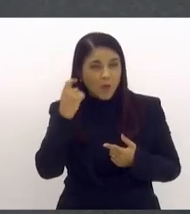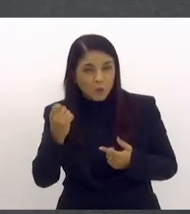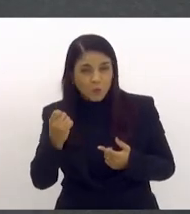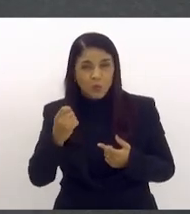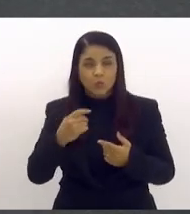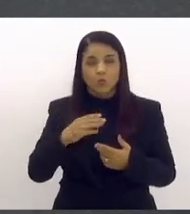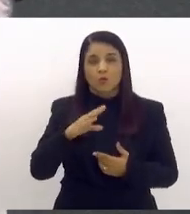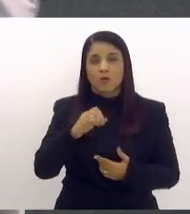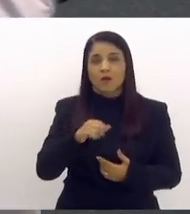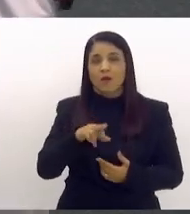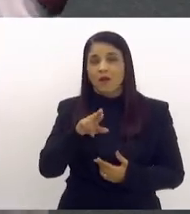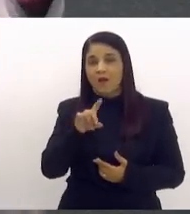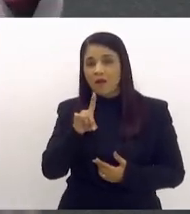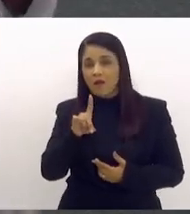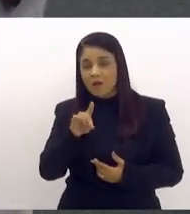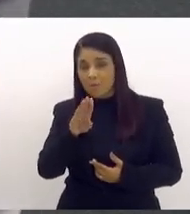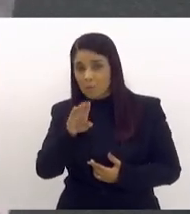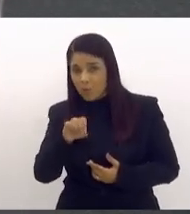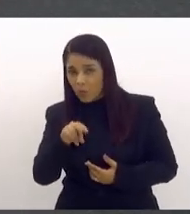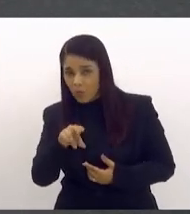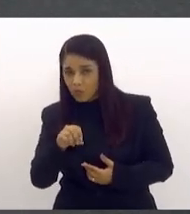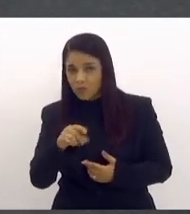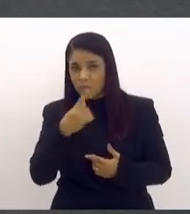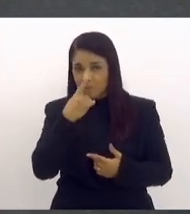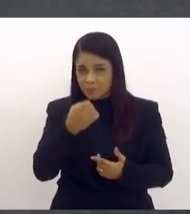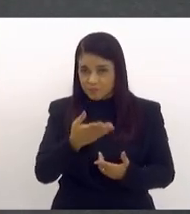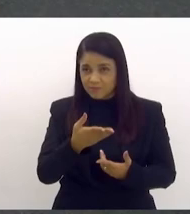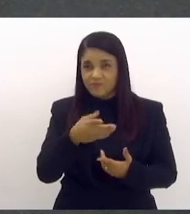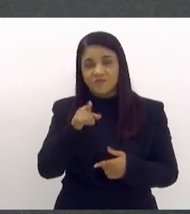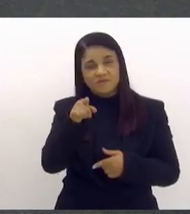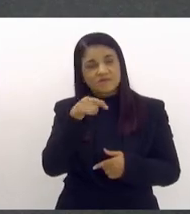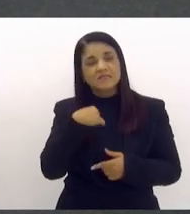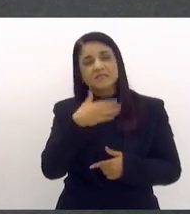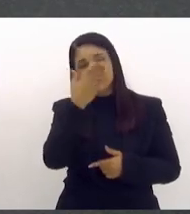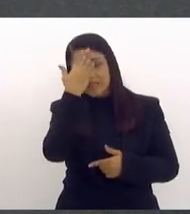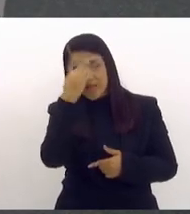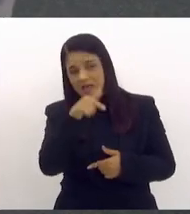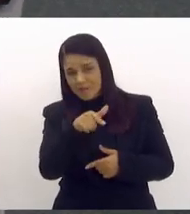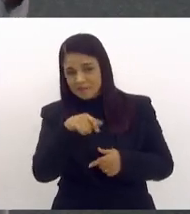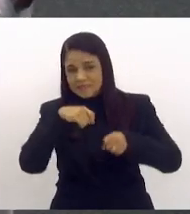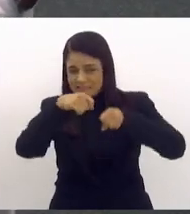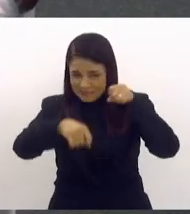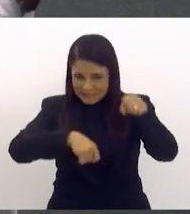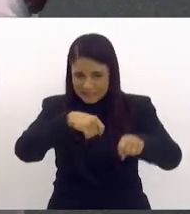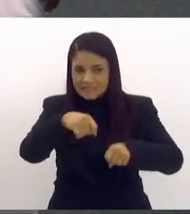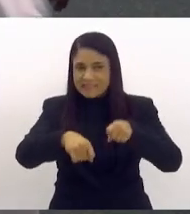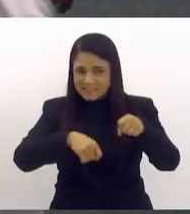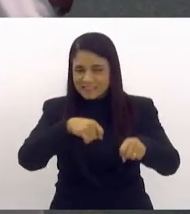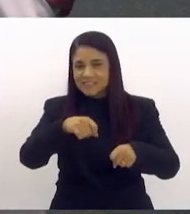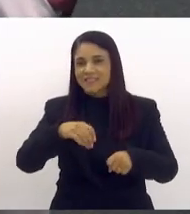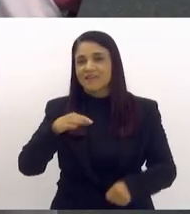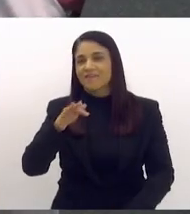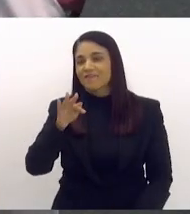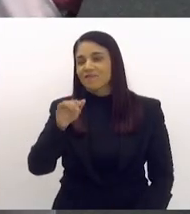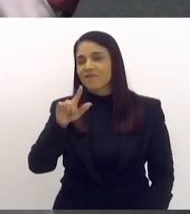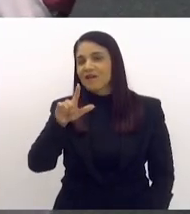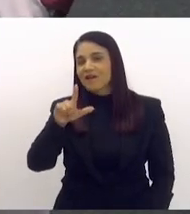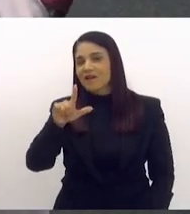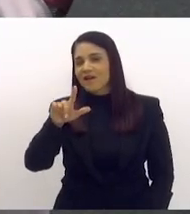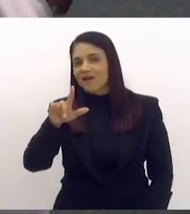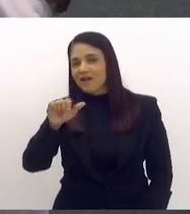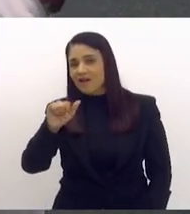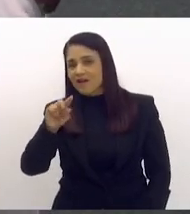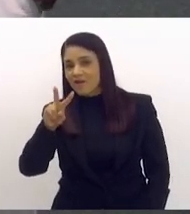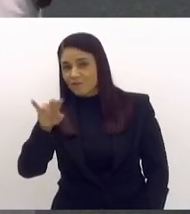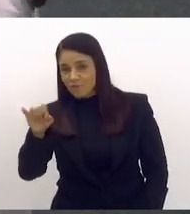o deputado Serafini, que é um ciclista reconhecido, é um dos que atravessa a barca